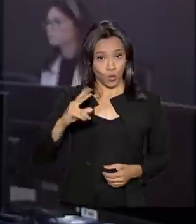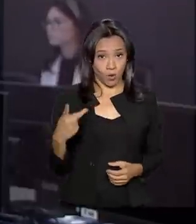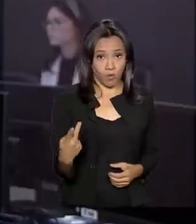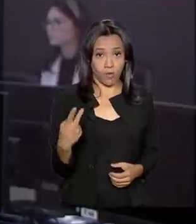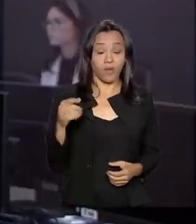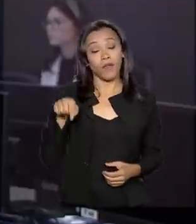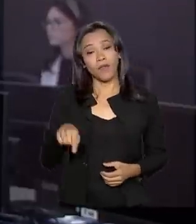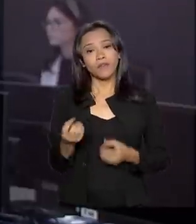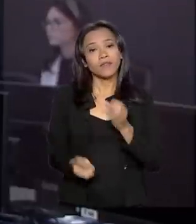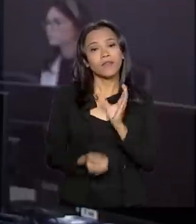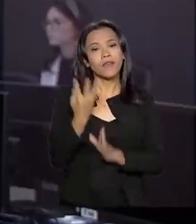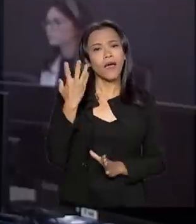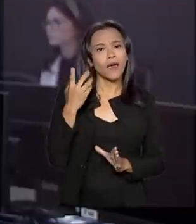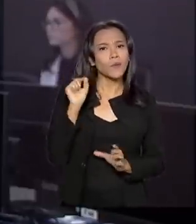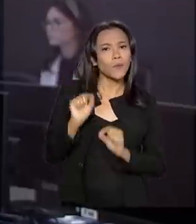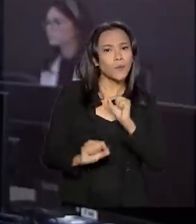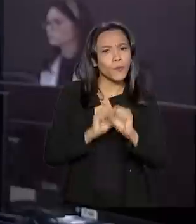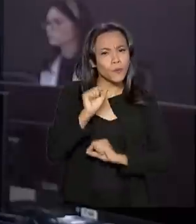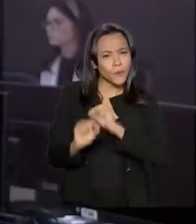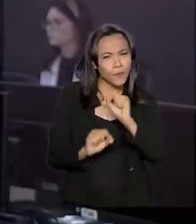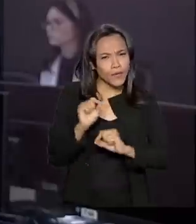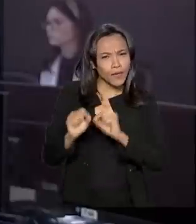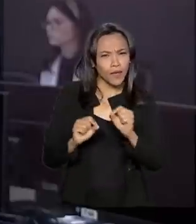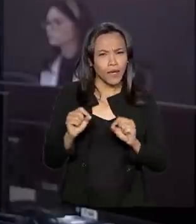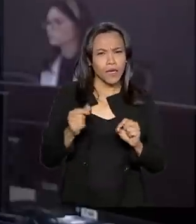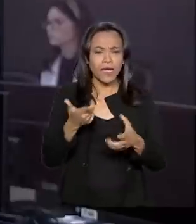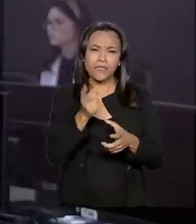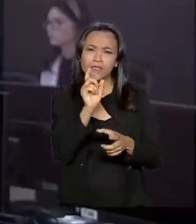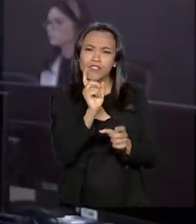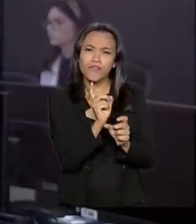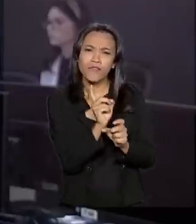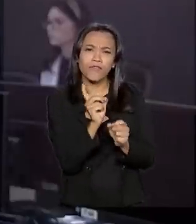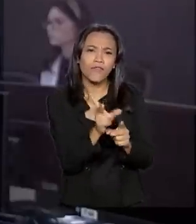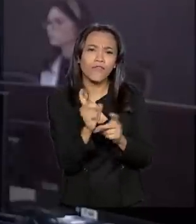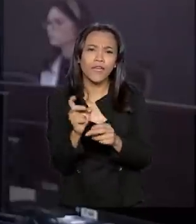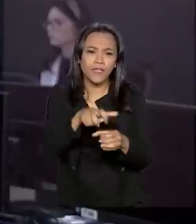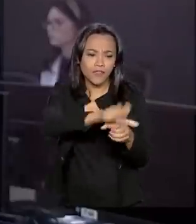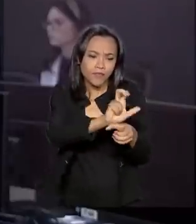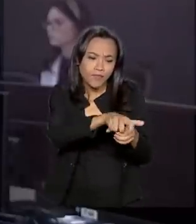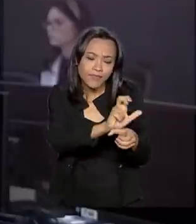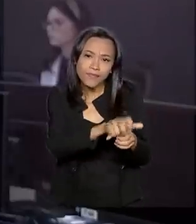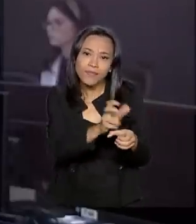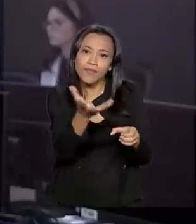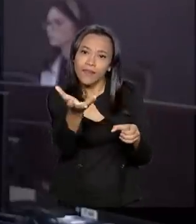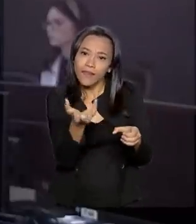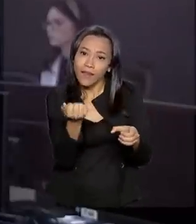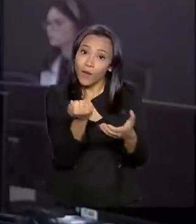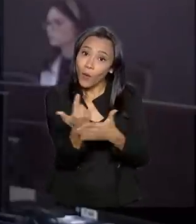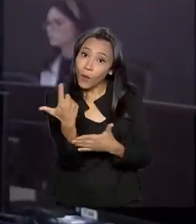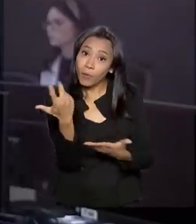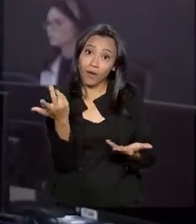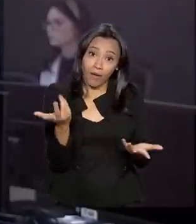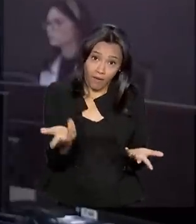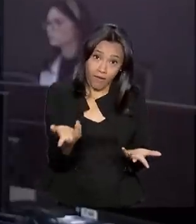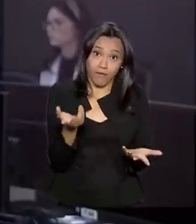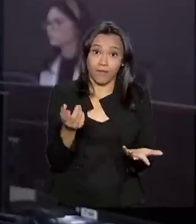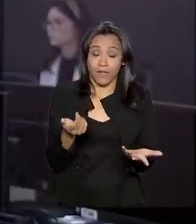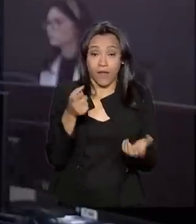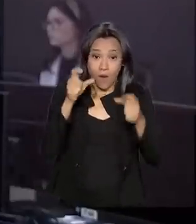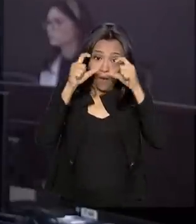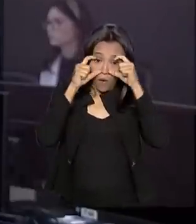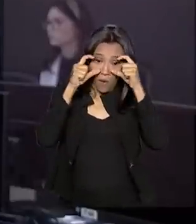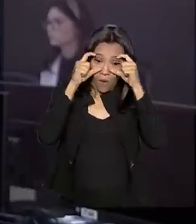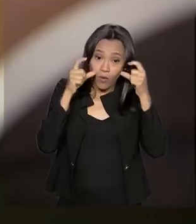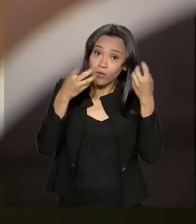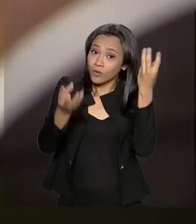eles inventaram uma máquina parecida com essas de venda de refrigerante para quem pretende comprar óculos. Para o consumidor saber como os